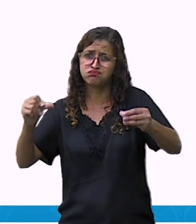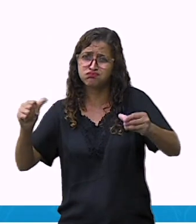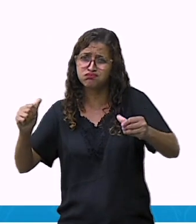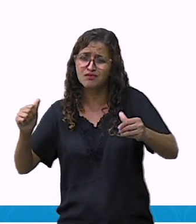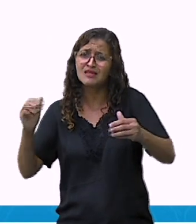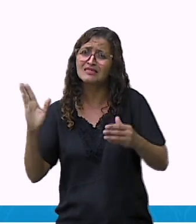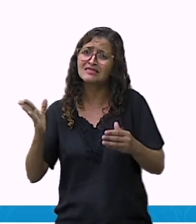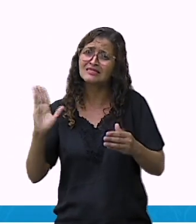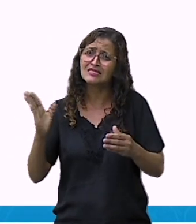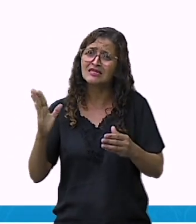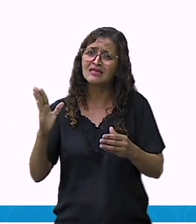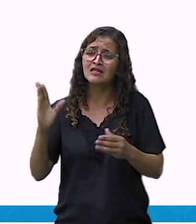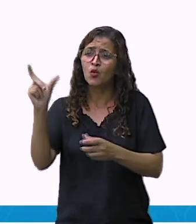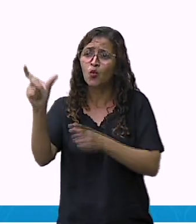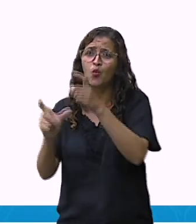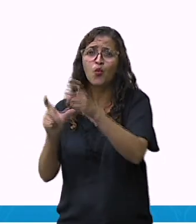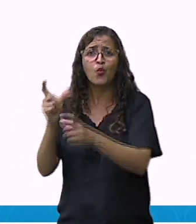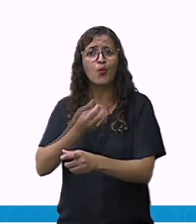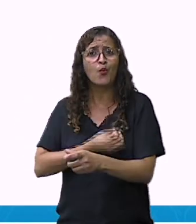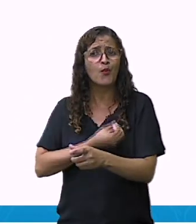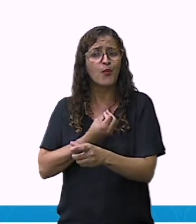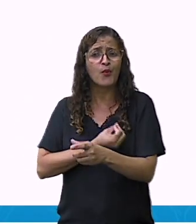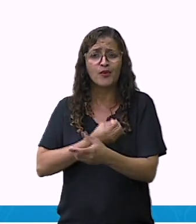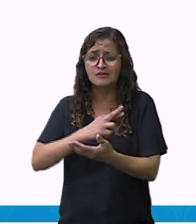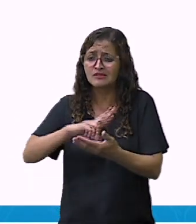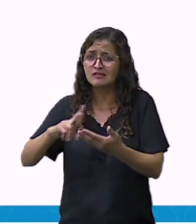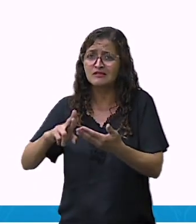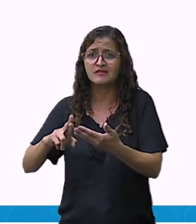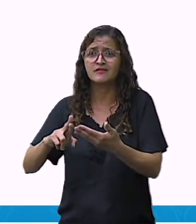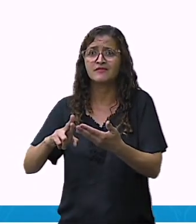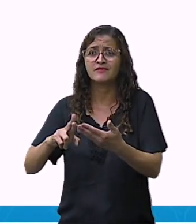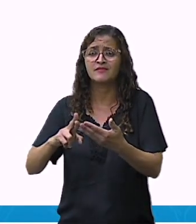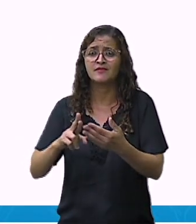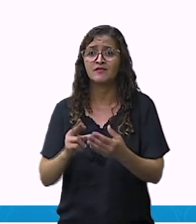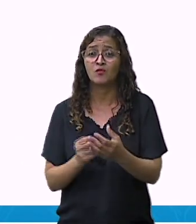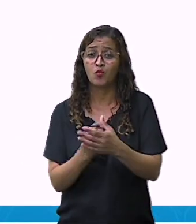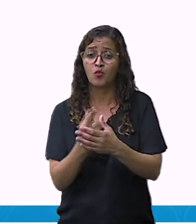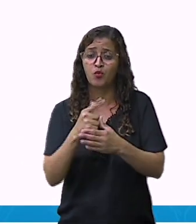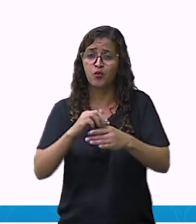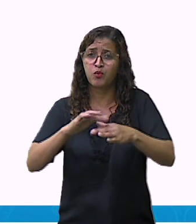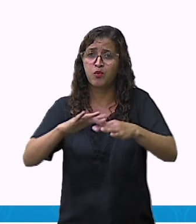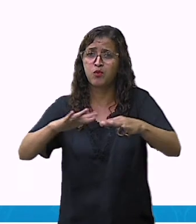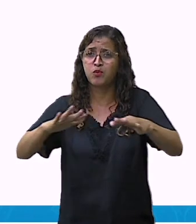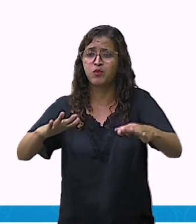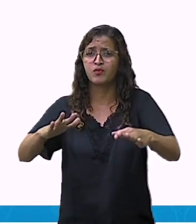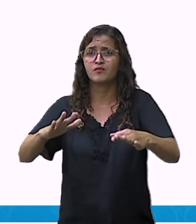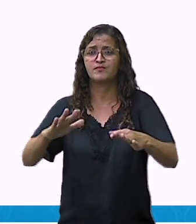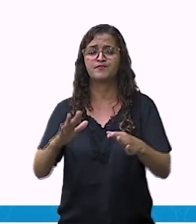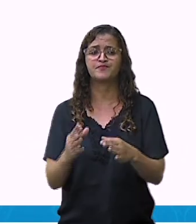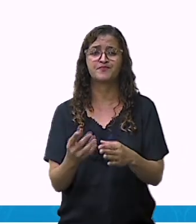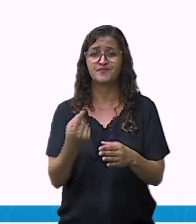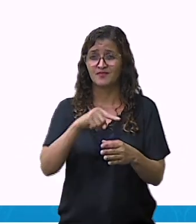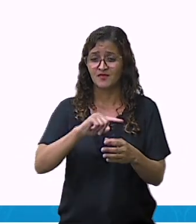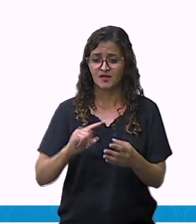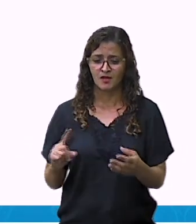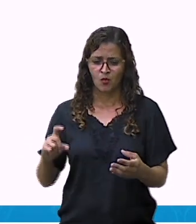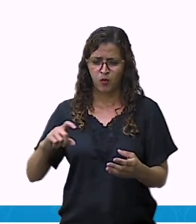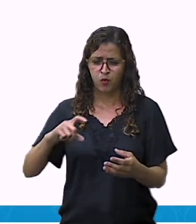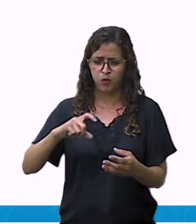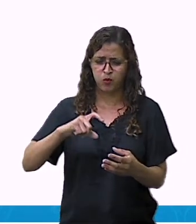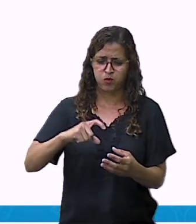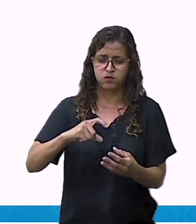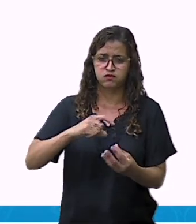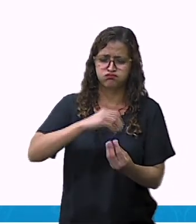viva. Então, esses fungos e as bactérias, eles vão alimentar daquela matéria